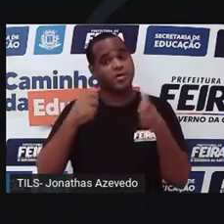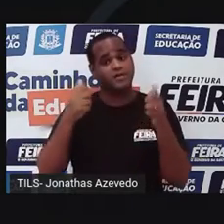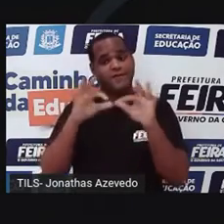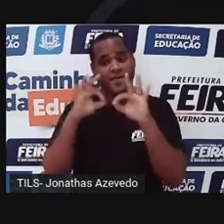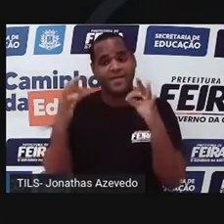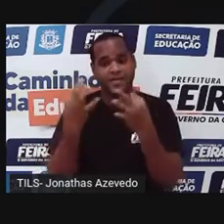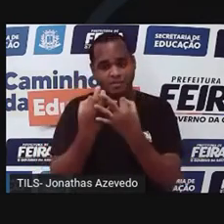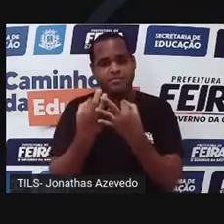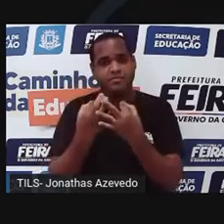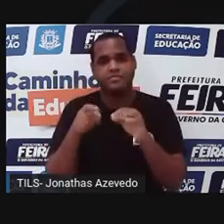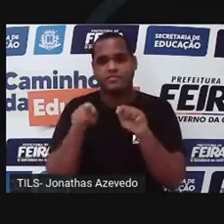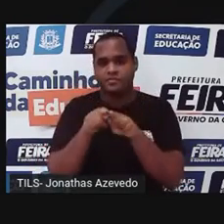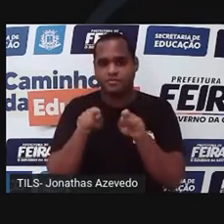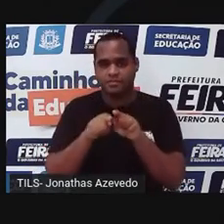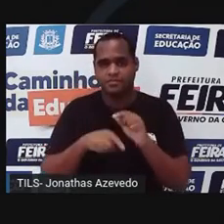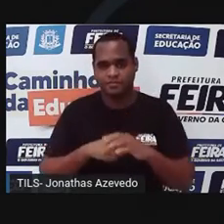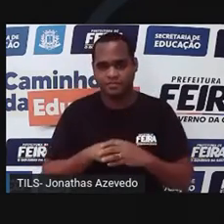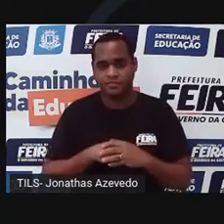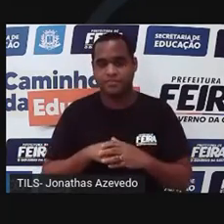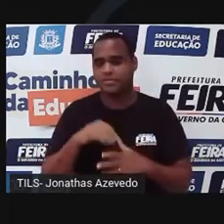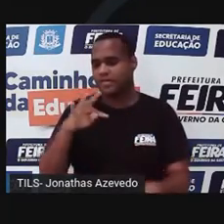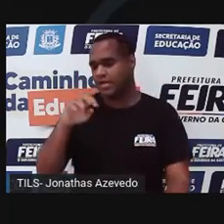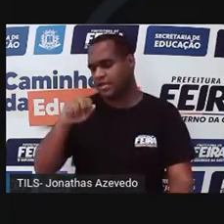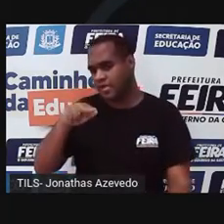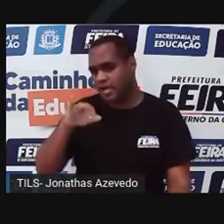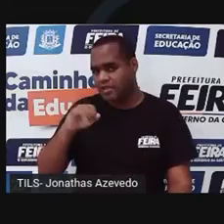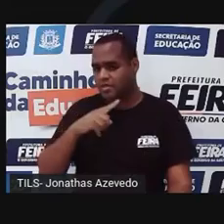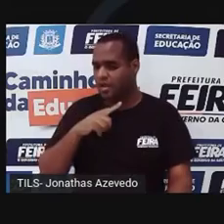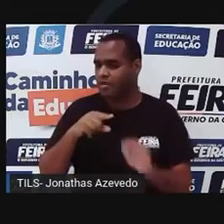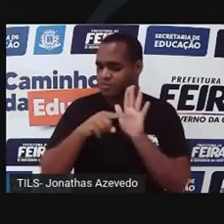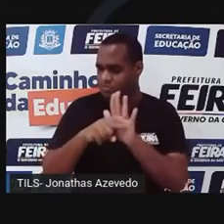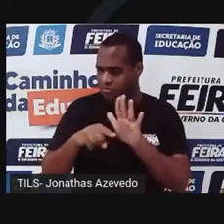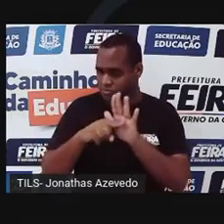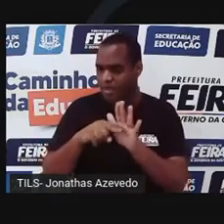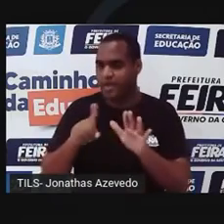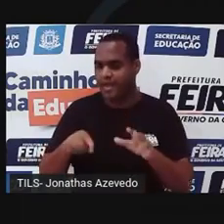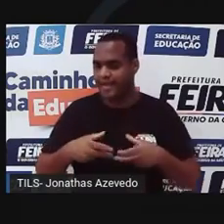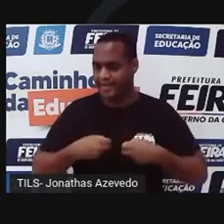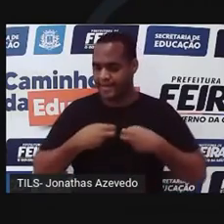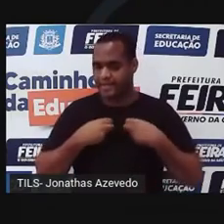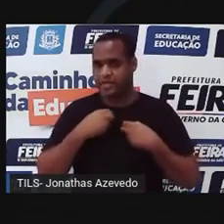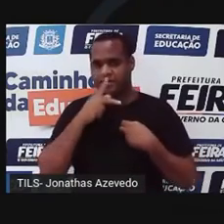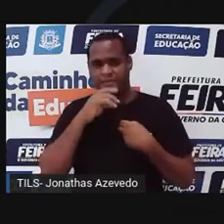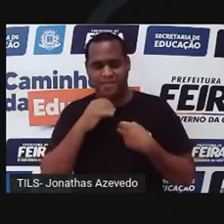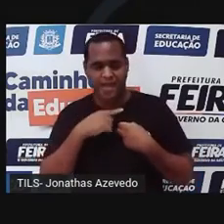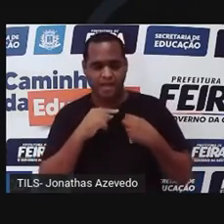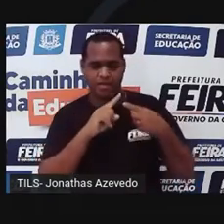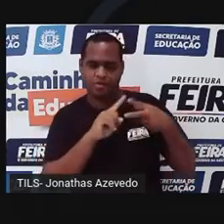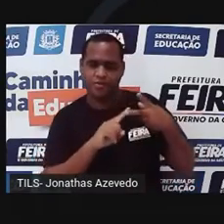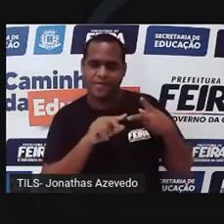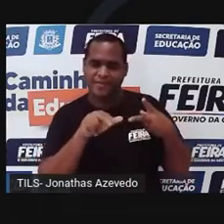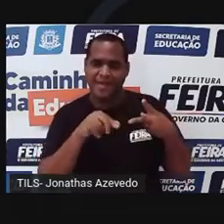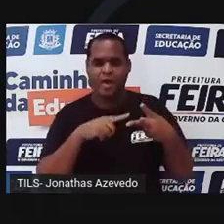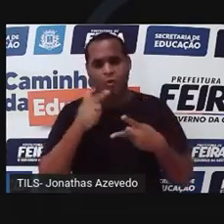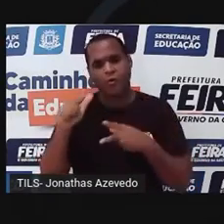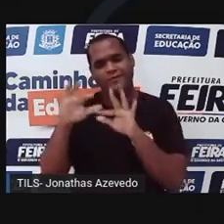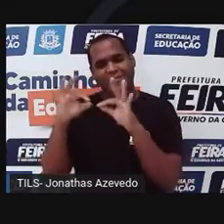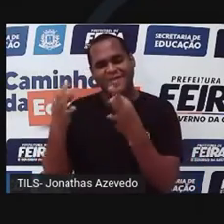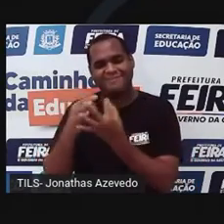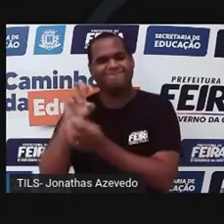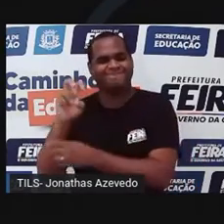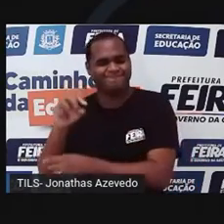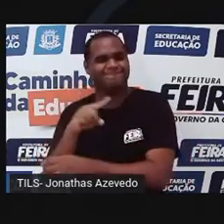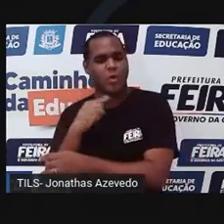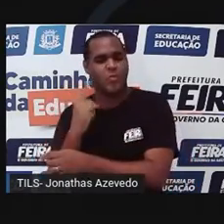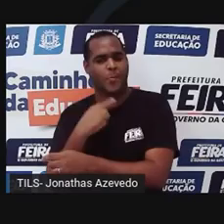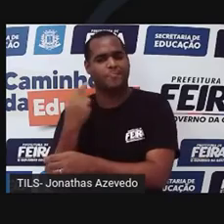famílias. Tânia já recebe ajuda. Ela teve câncer e perdeu o pai, duas irmãs e outros cinco parentes próximos com